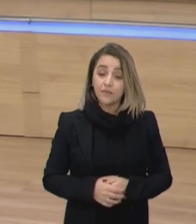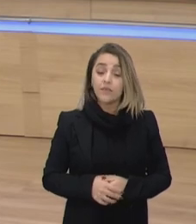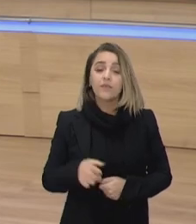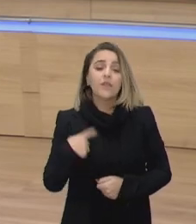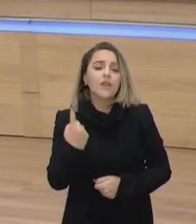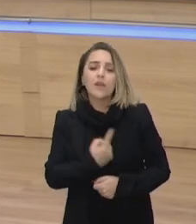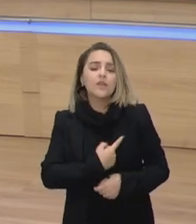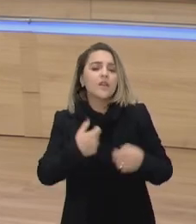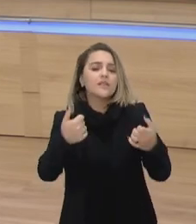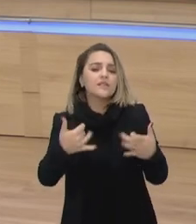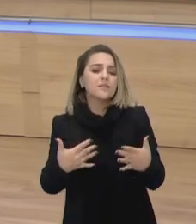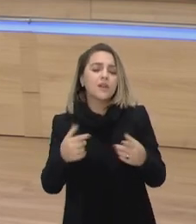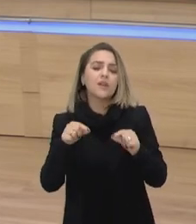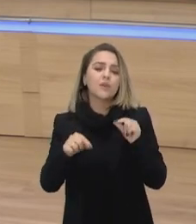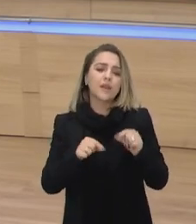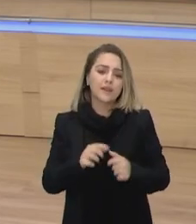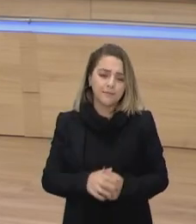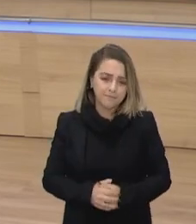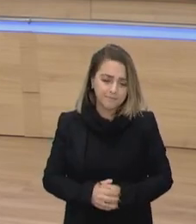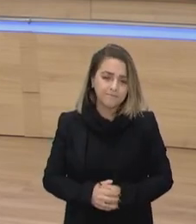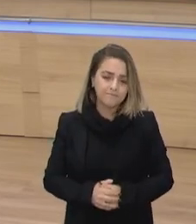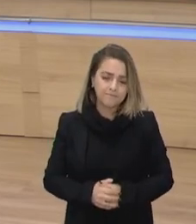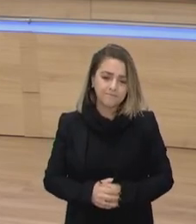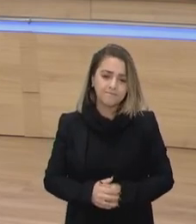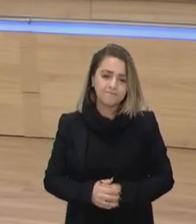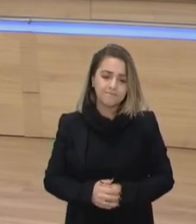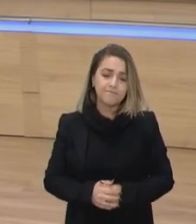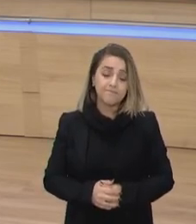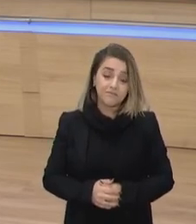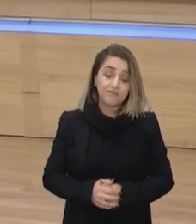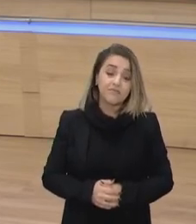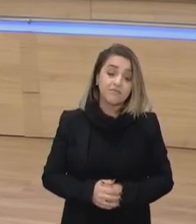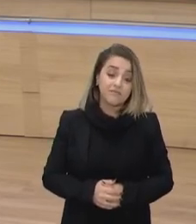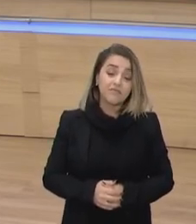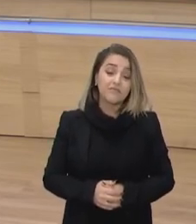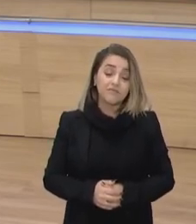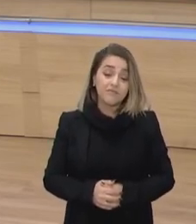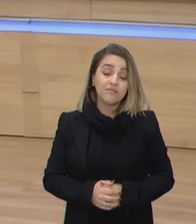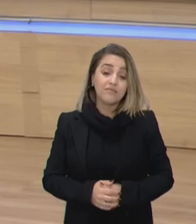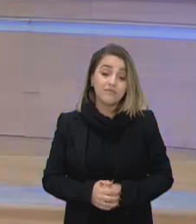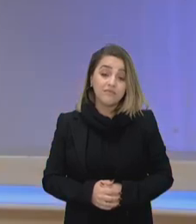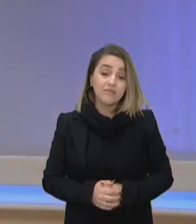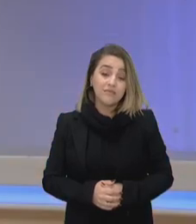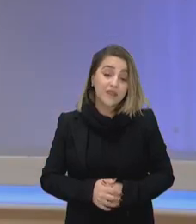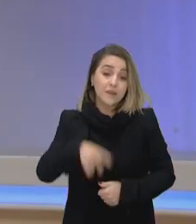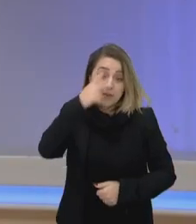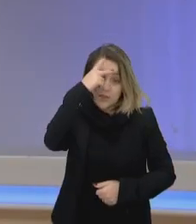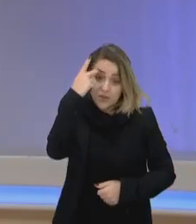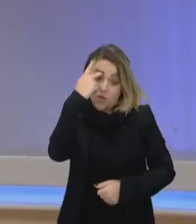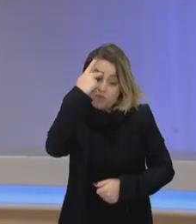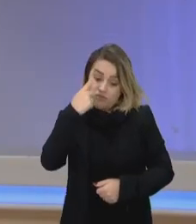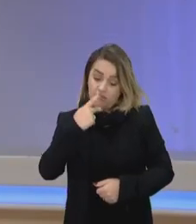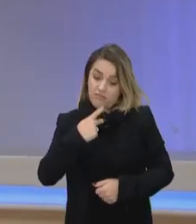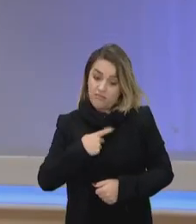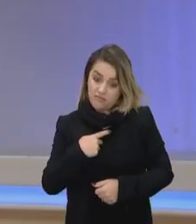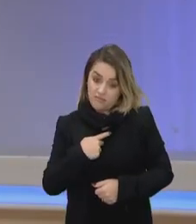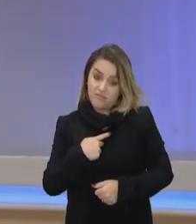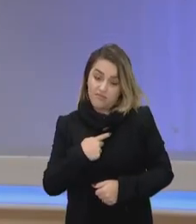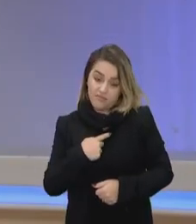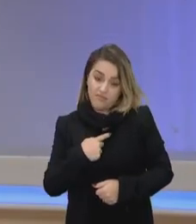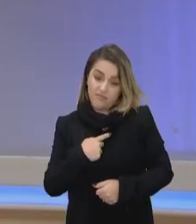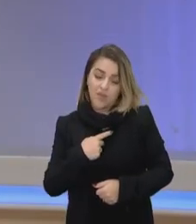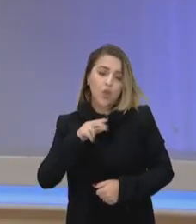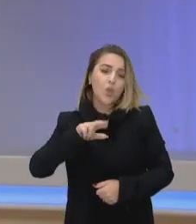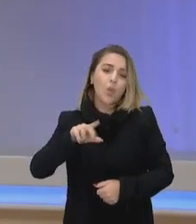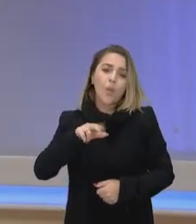falando que essa cor das pessoas ela é autodeclarada não existe um